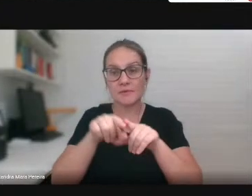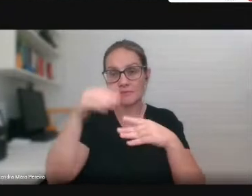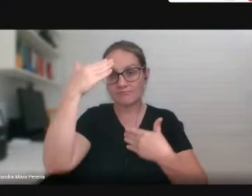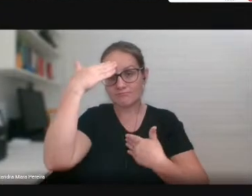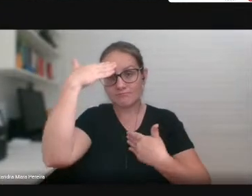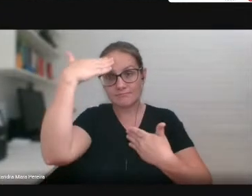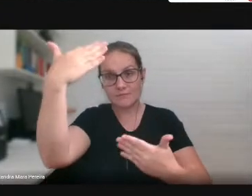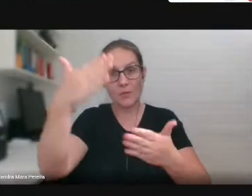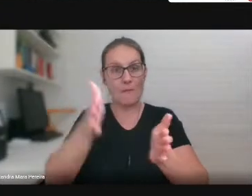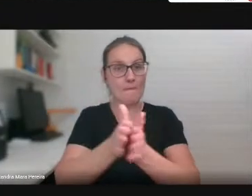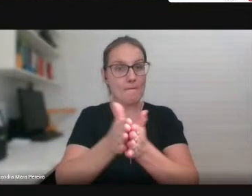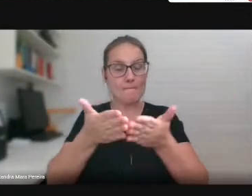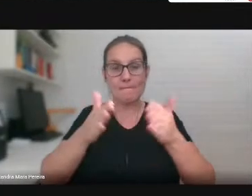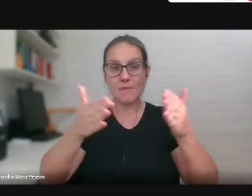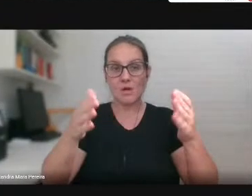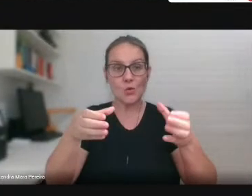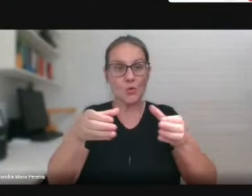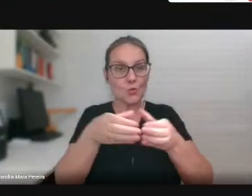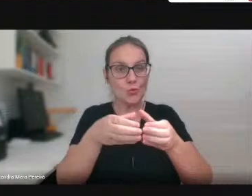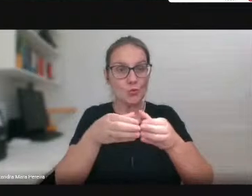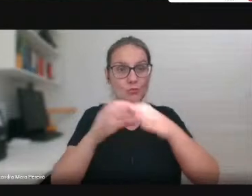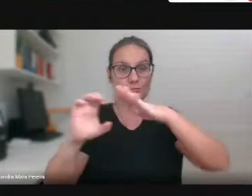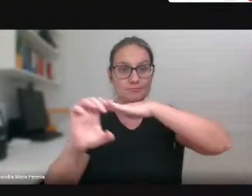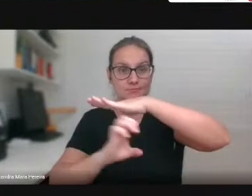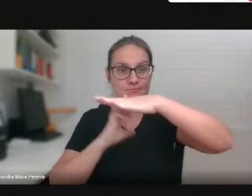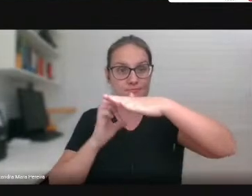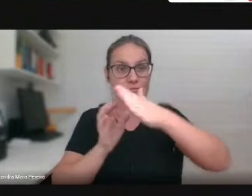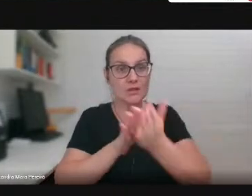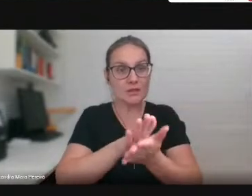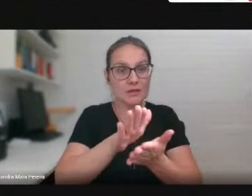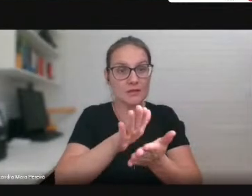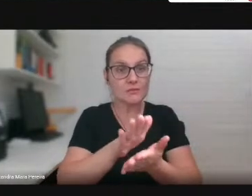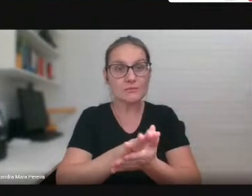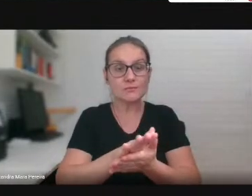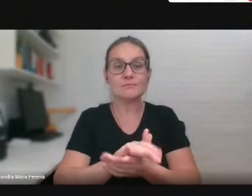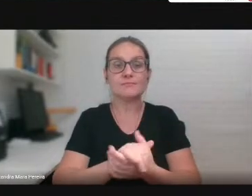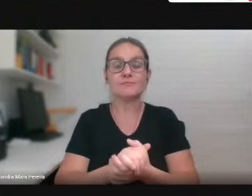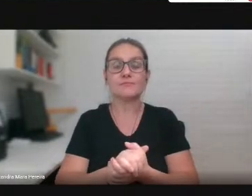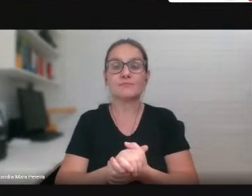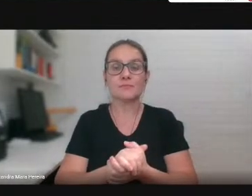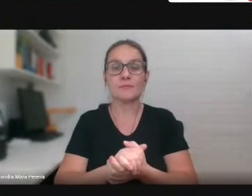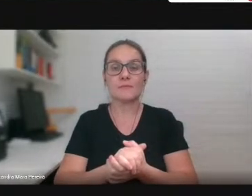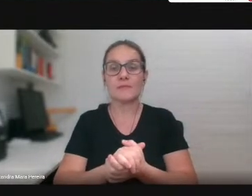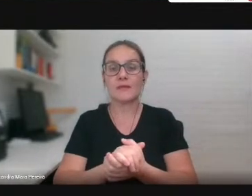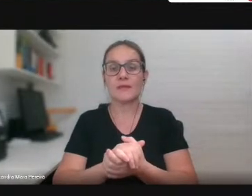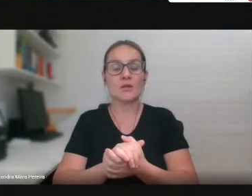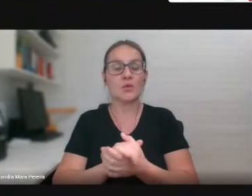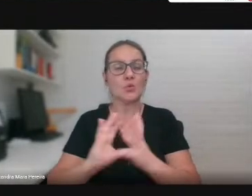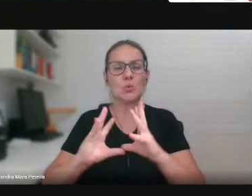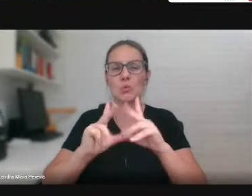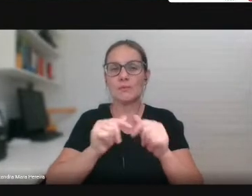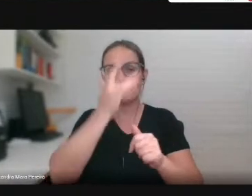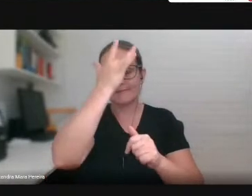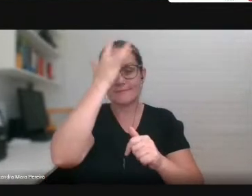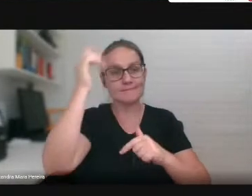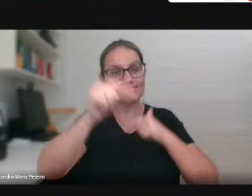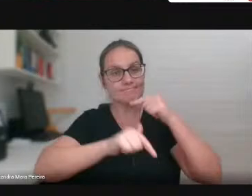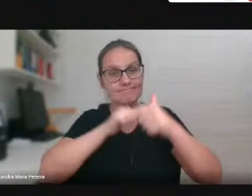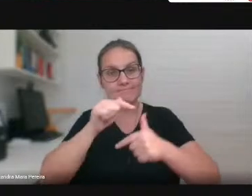maravilhosa equipe da editora, e não me dá bem impressionar todo, o Moisés Divaldo, Vanessa, a Rafael, a Raquel,